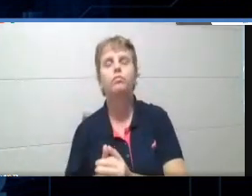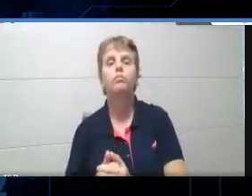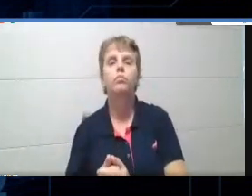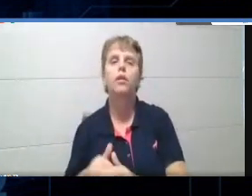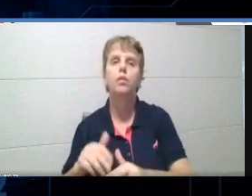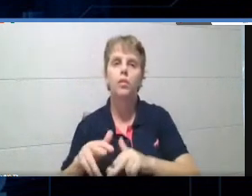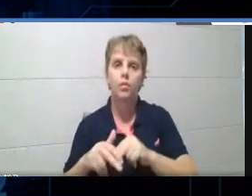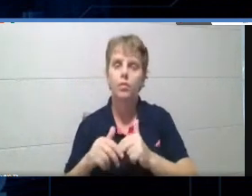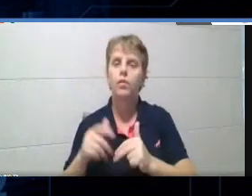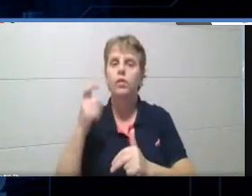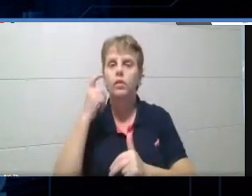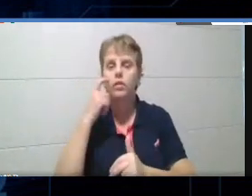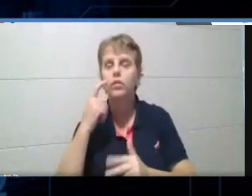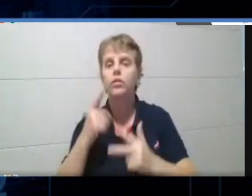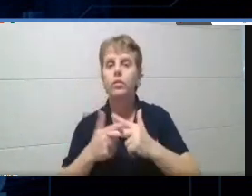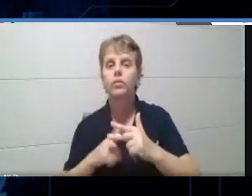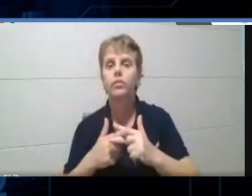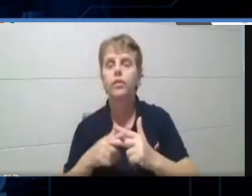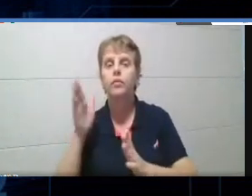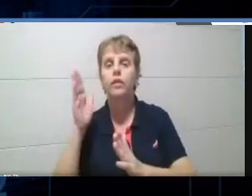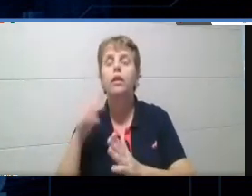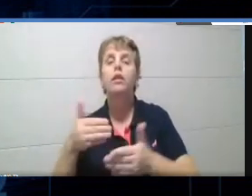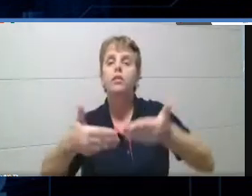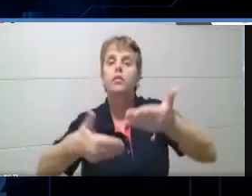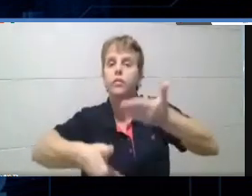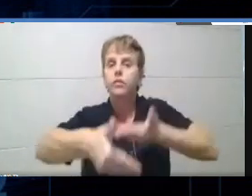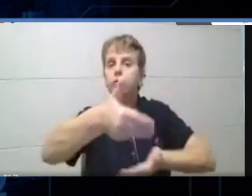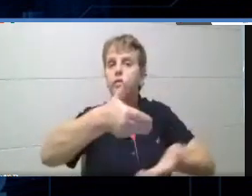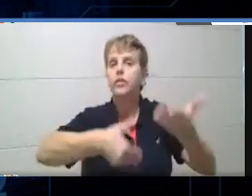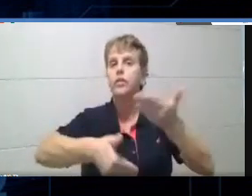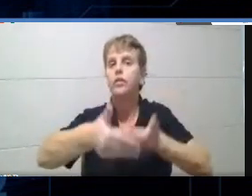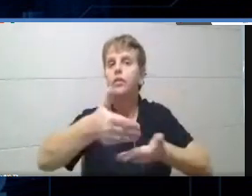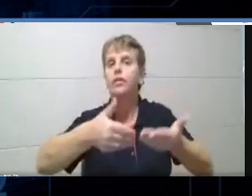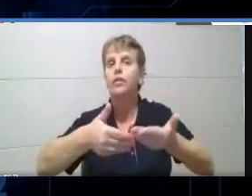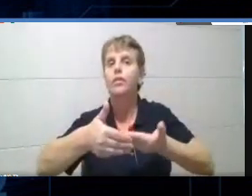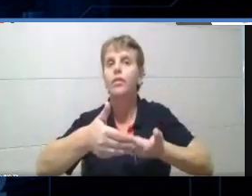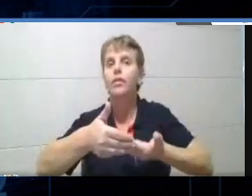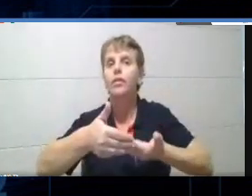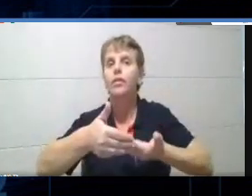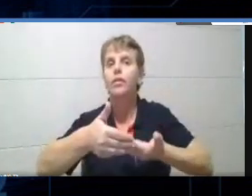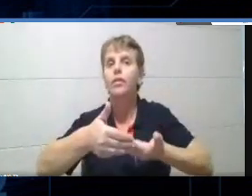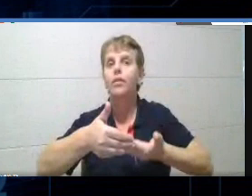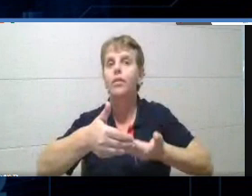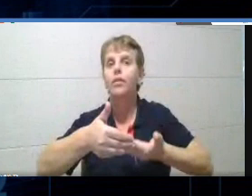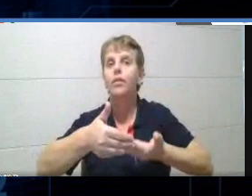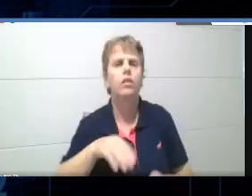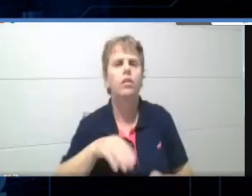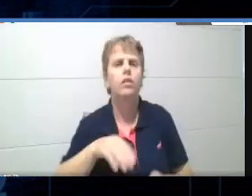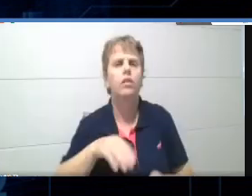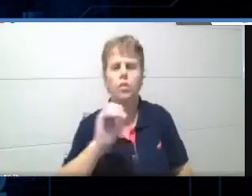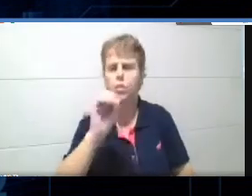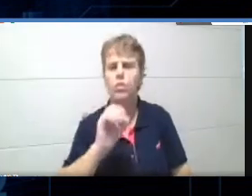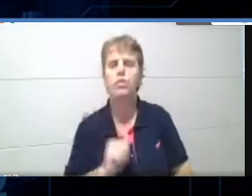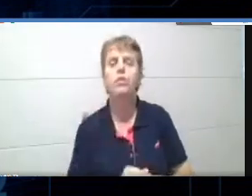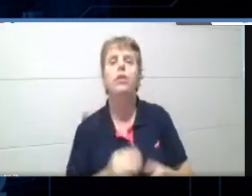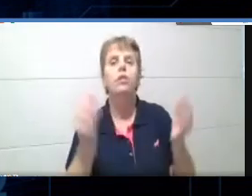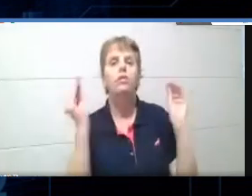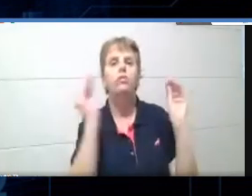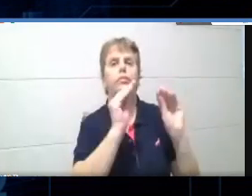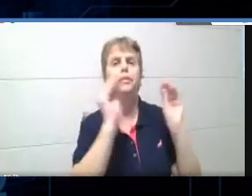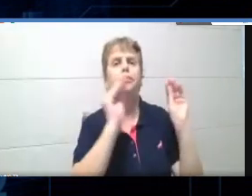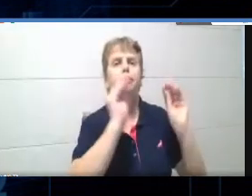dessa ferramenta, tá? É justamente compartilhar e trocar materiais, tá? Ele funciona como um repositório de